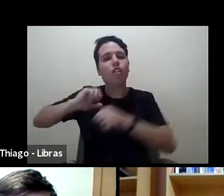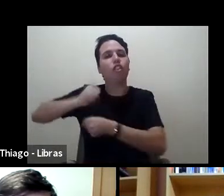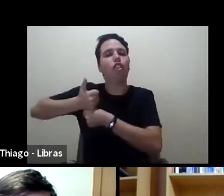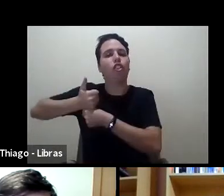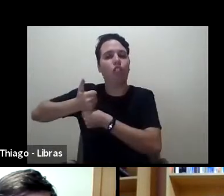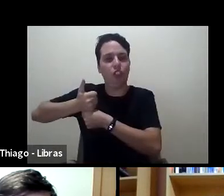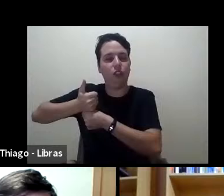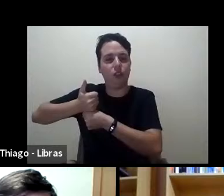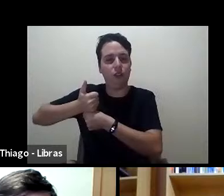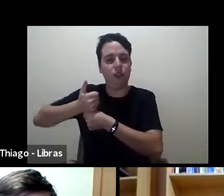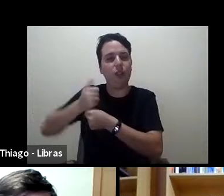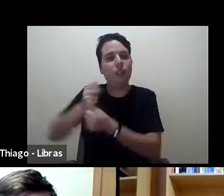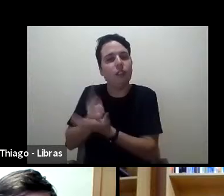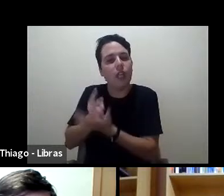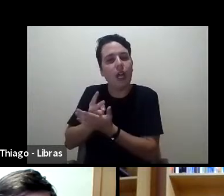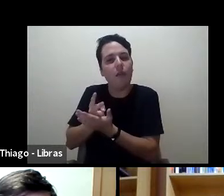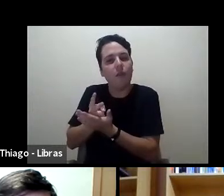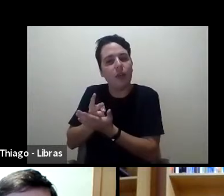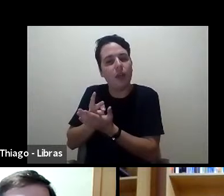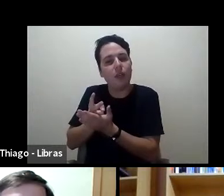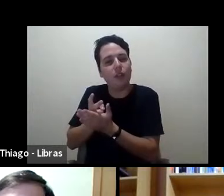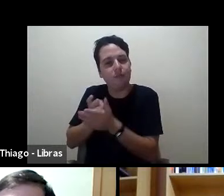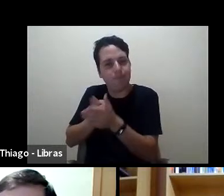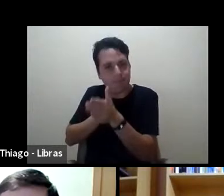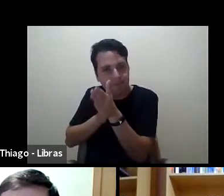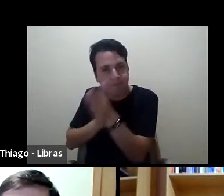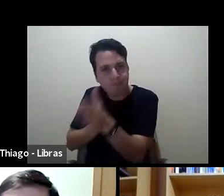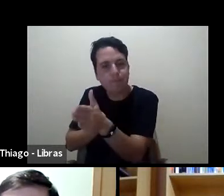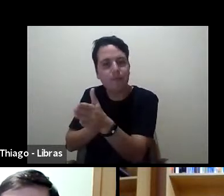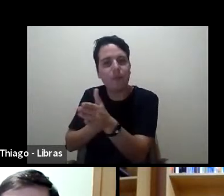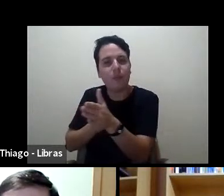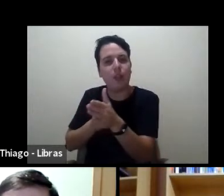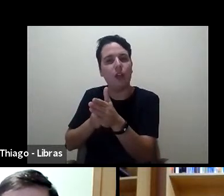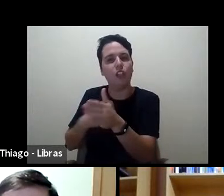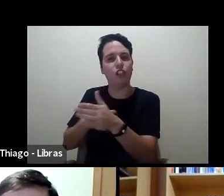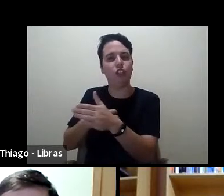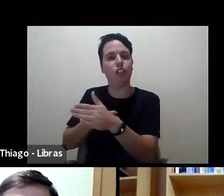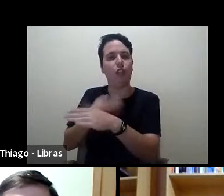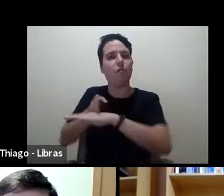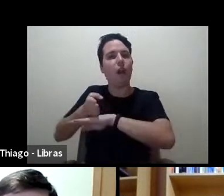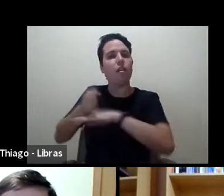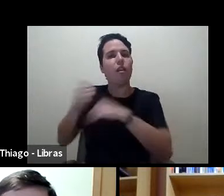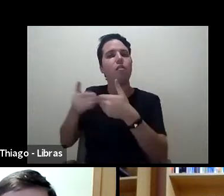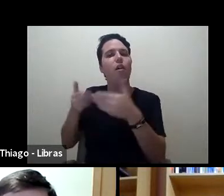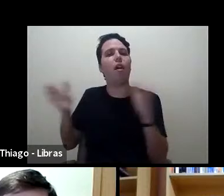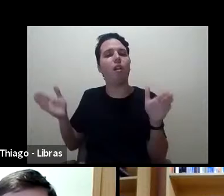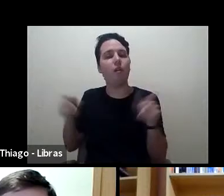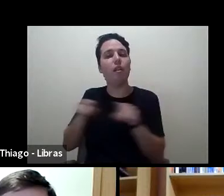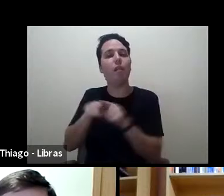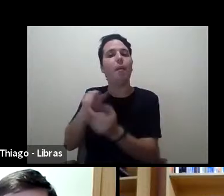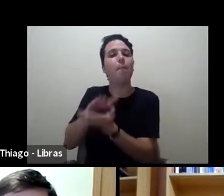mantendo essa linha de acesso aberto e publicação multilingüe.